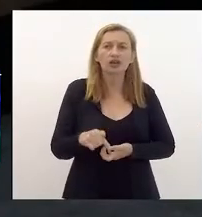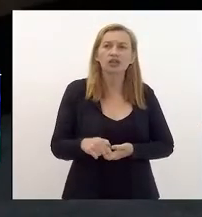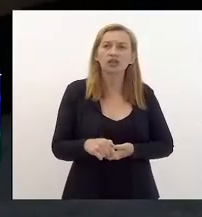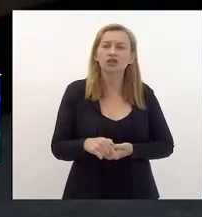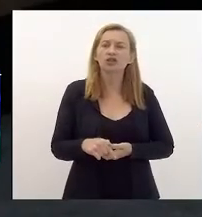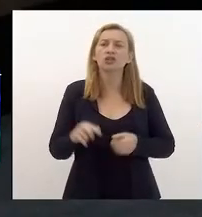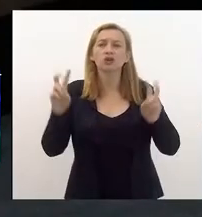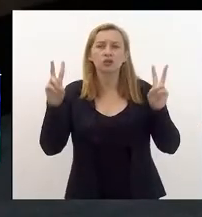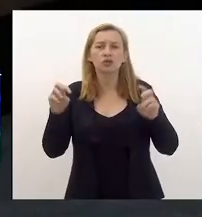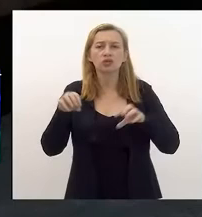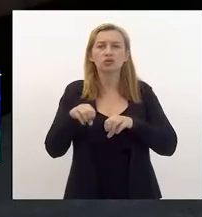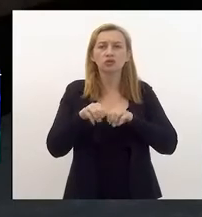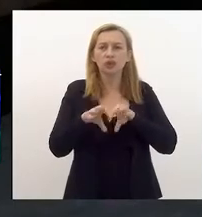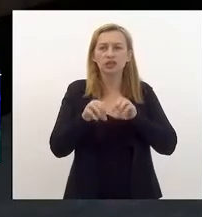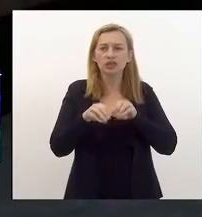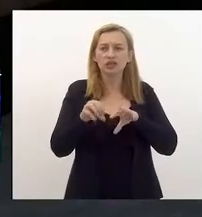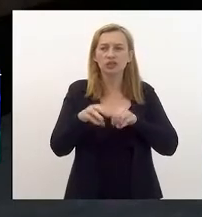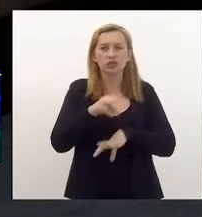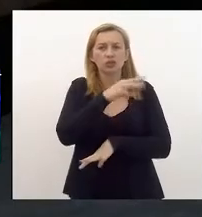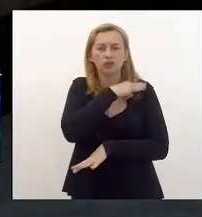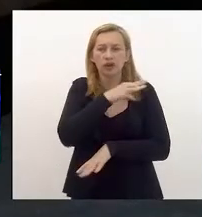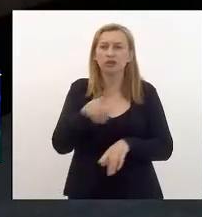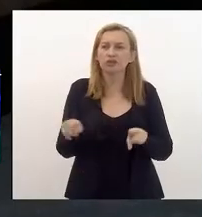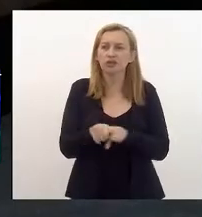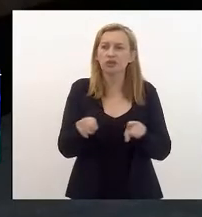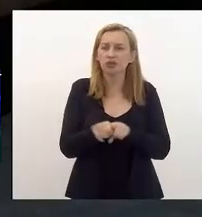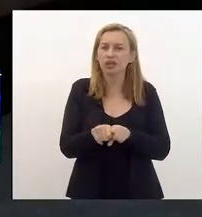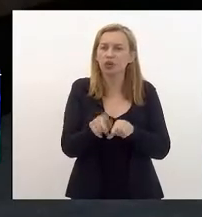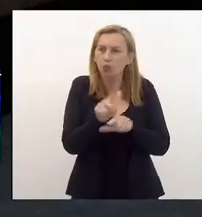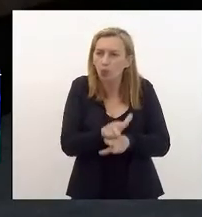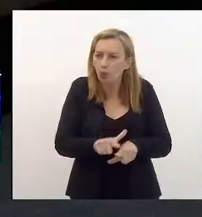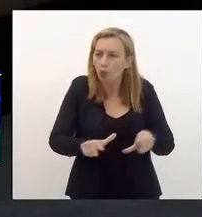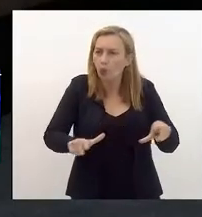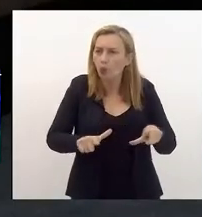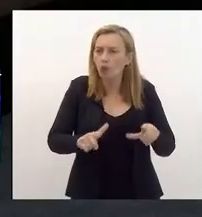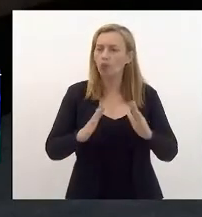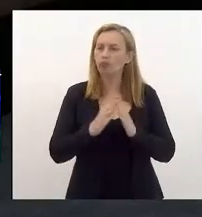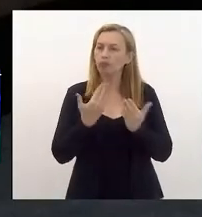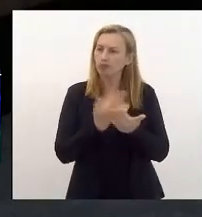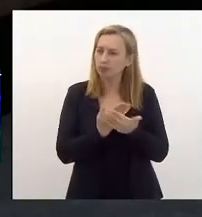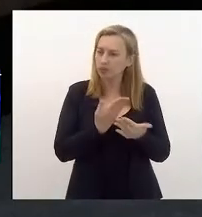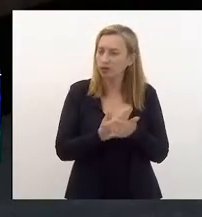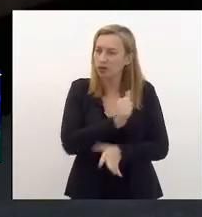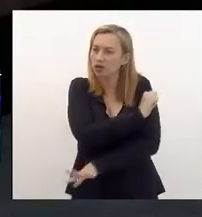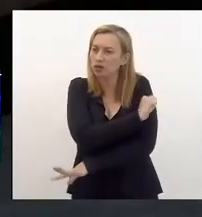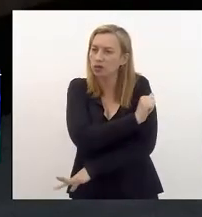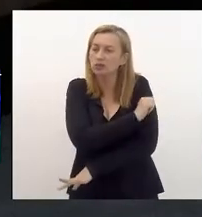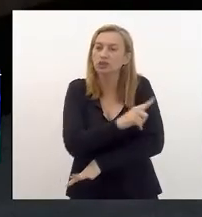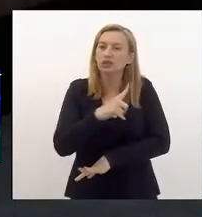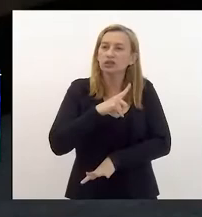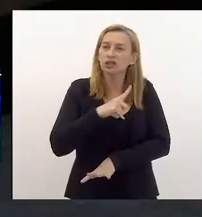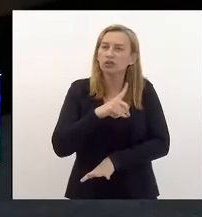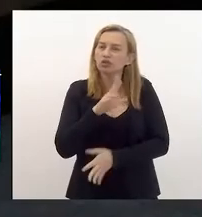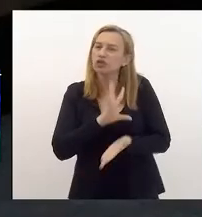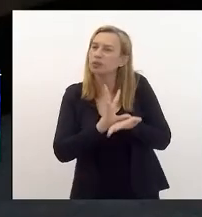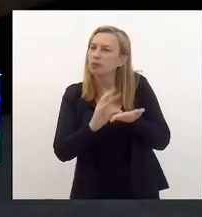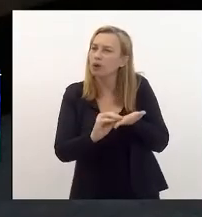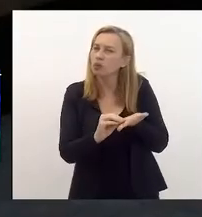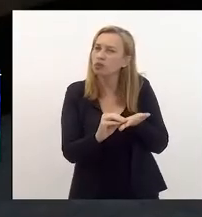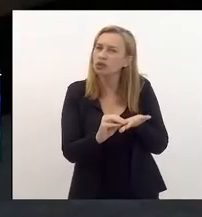a questão do ensino médio e sobre a questão da evasão na rede estadual, deputado André Siliano, nós temos na pauta,